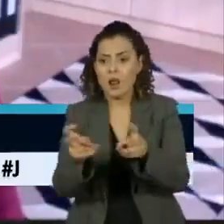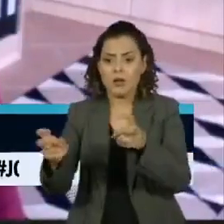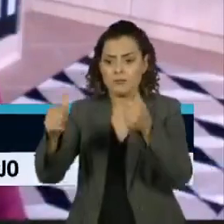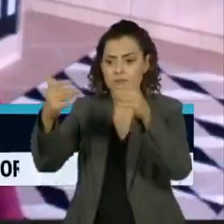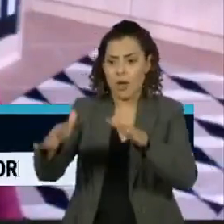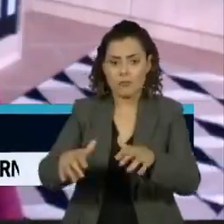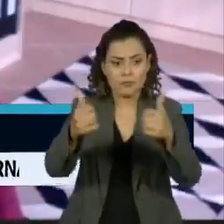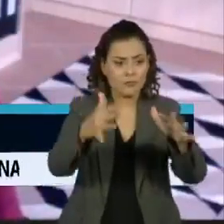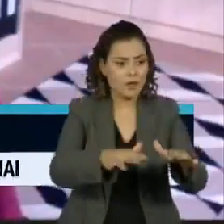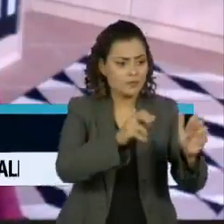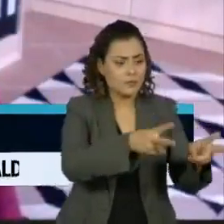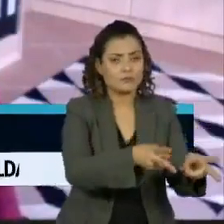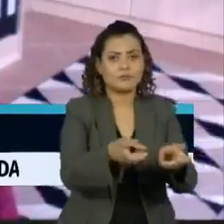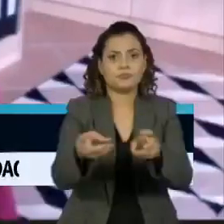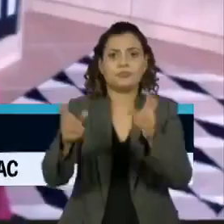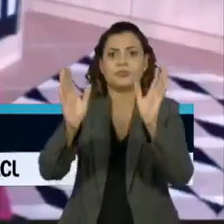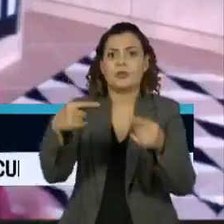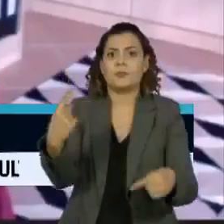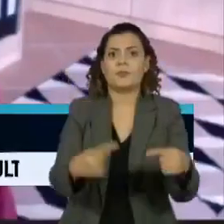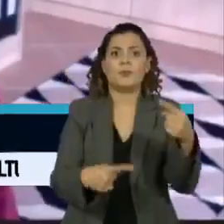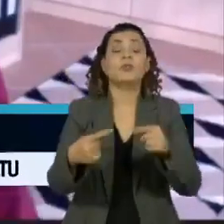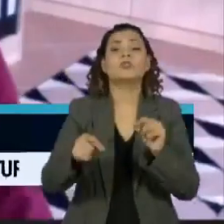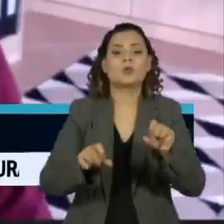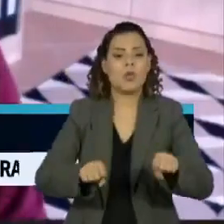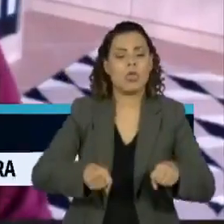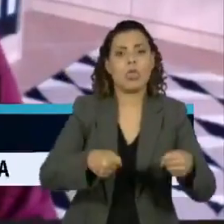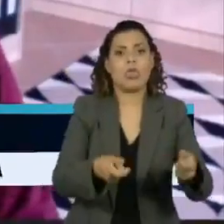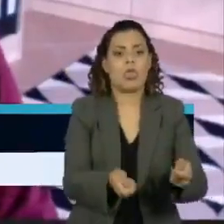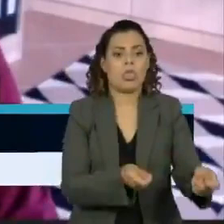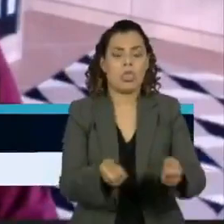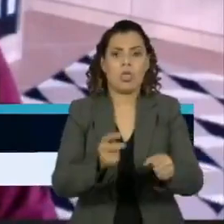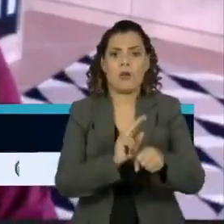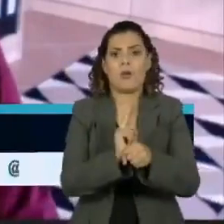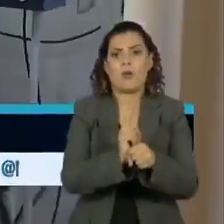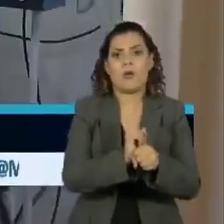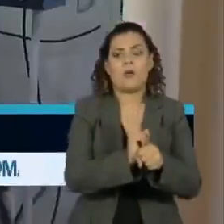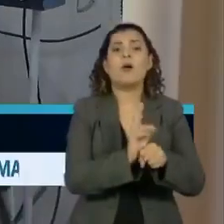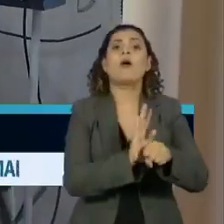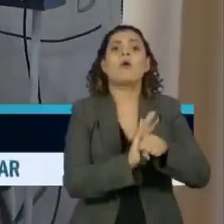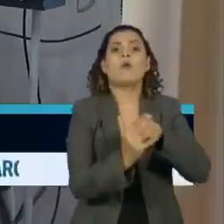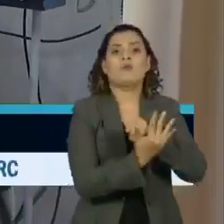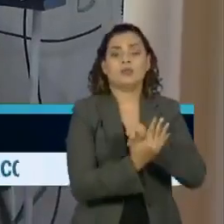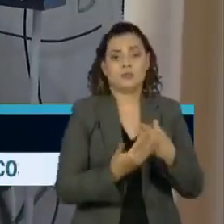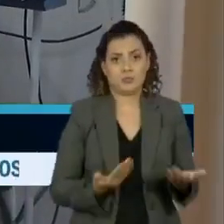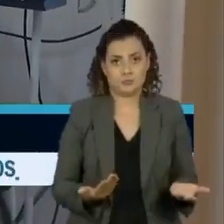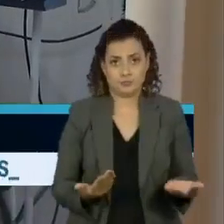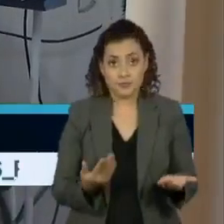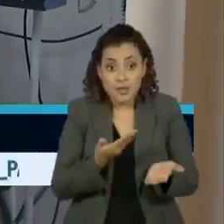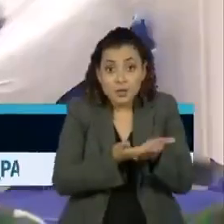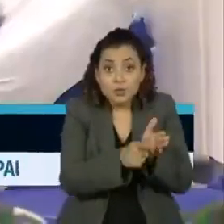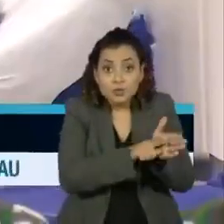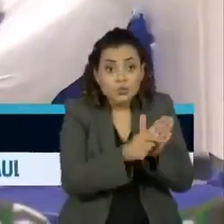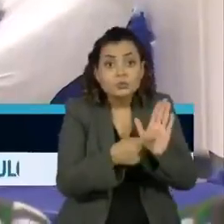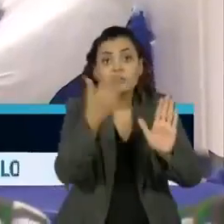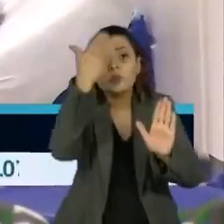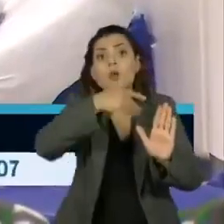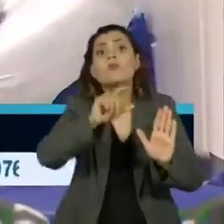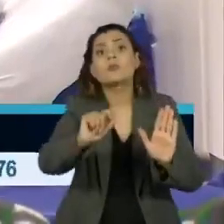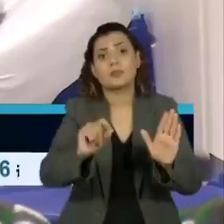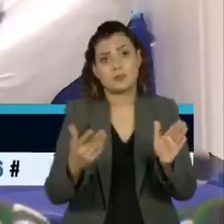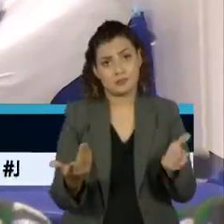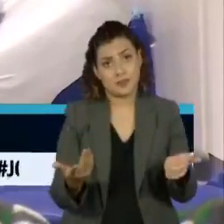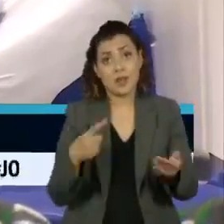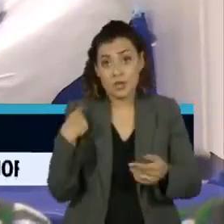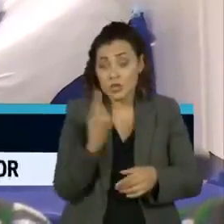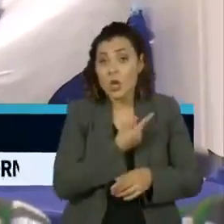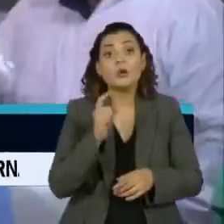tragédia, que é a política de enfrentamento da Covid-19 no nosso país. O que esse estudo nos indica é que, além de nós